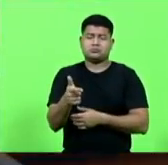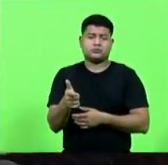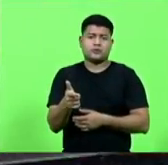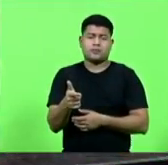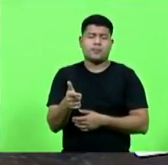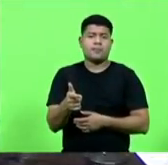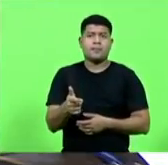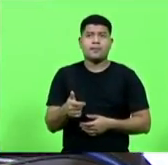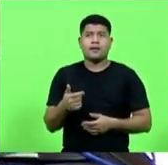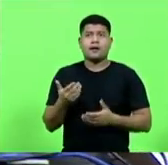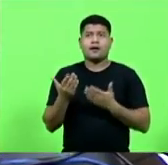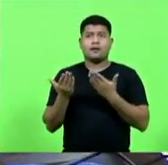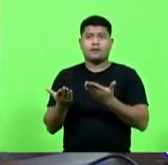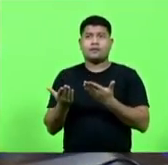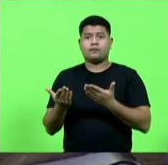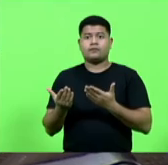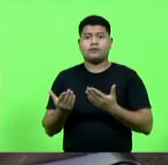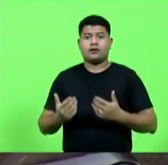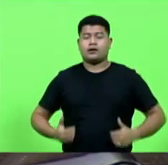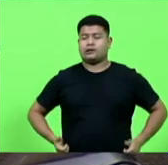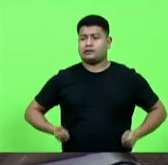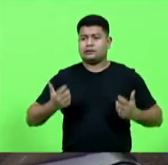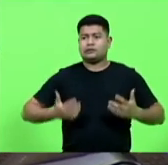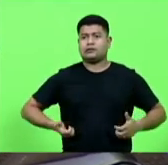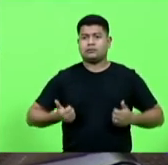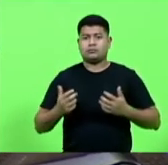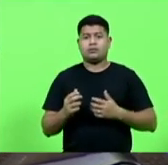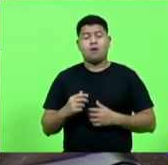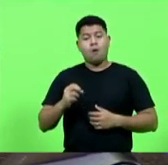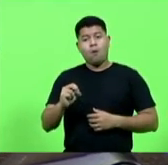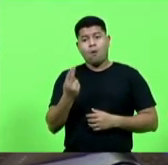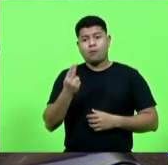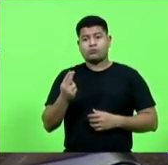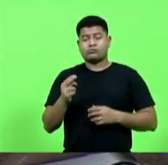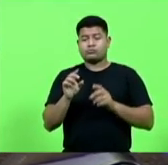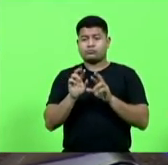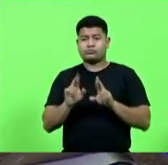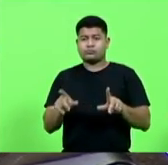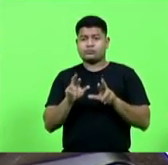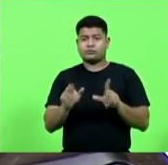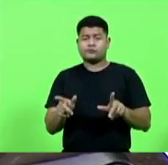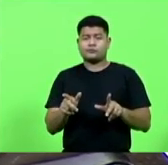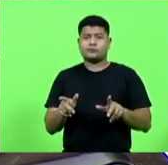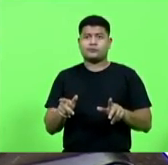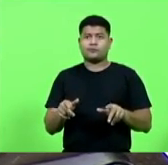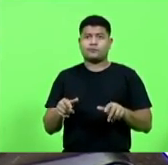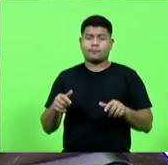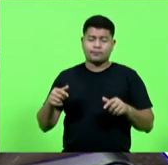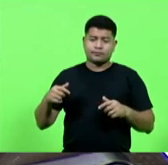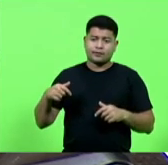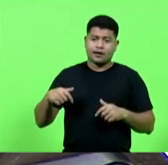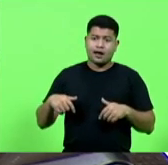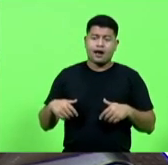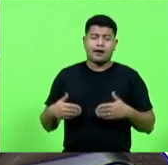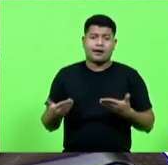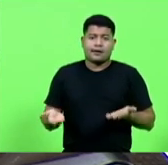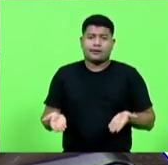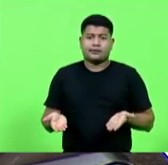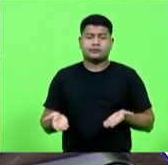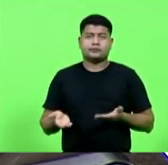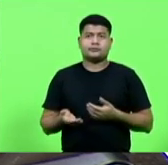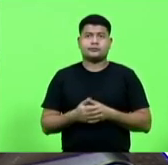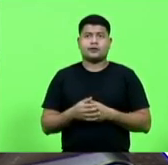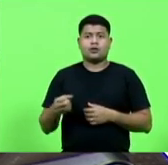que vá trazer um custo ou alguma coisa diferente para essa nova